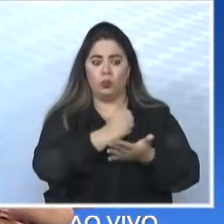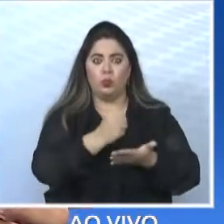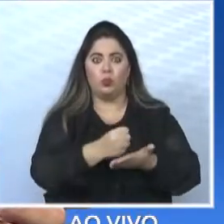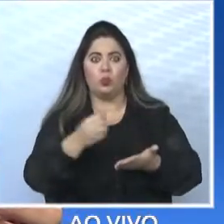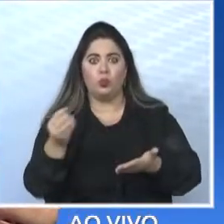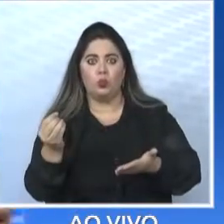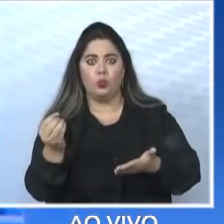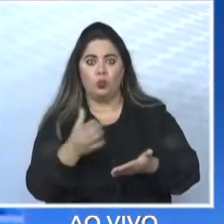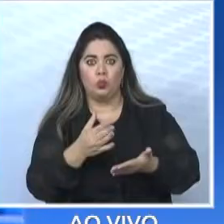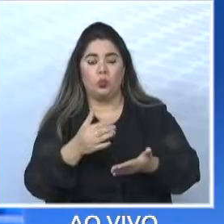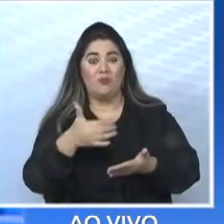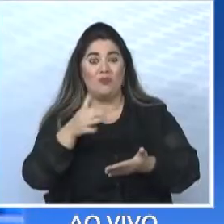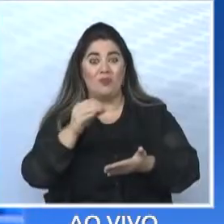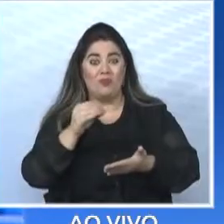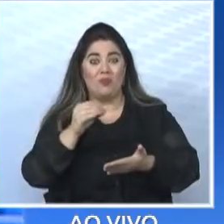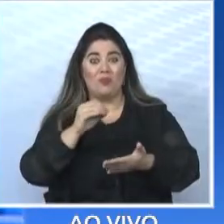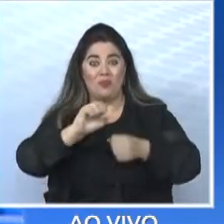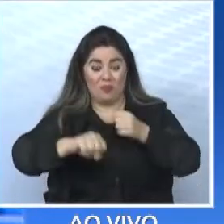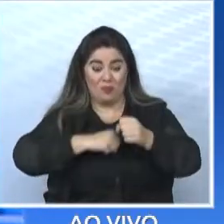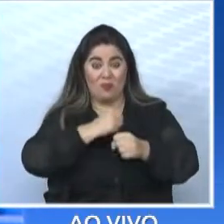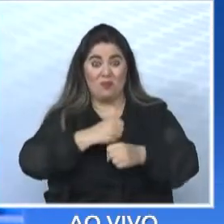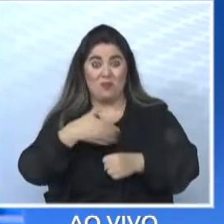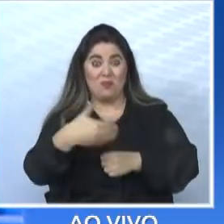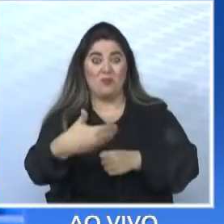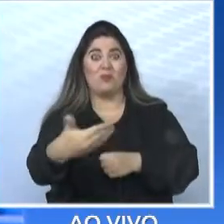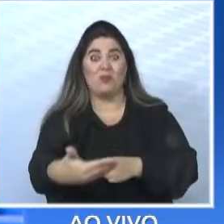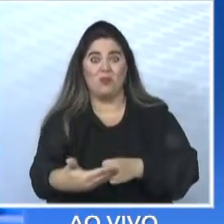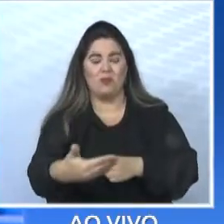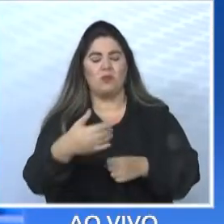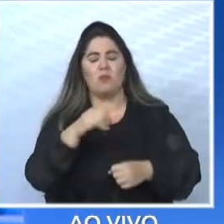anos. Vamos falar que eu sou eleito.